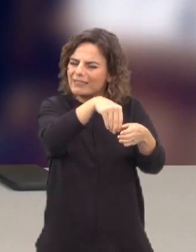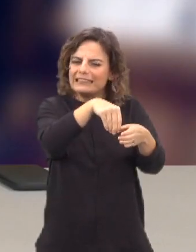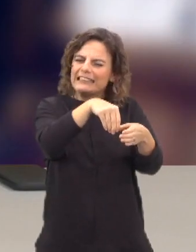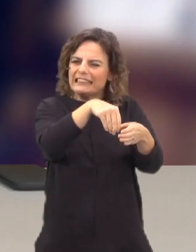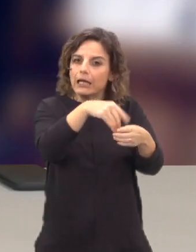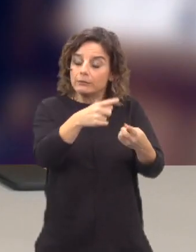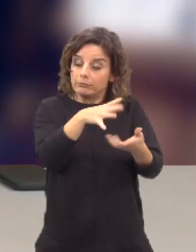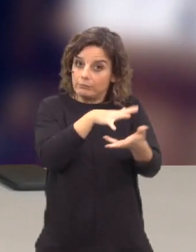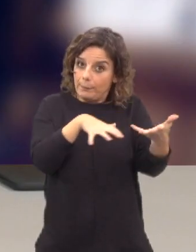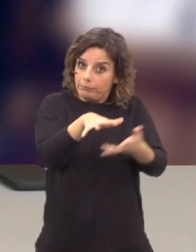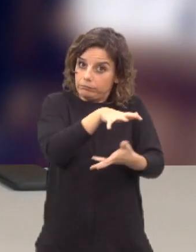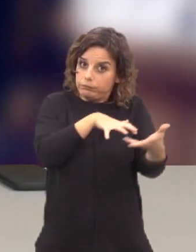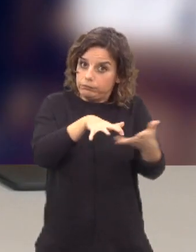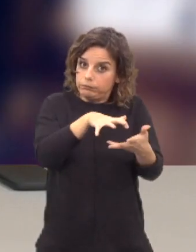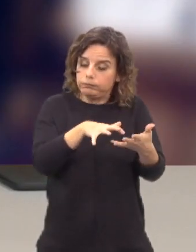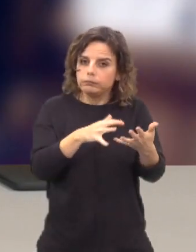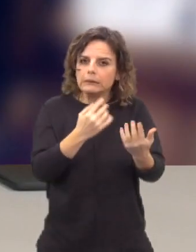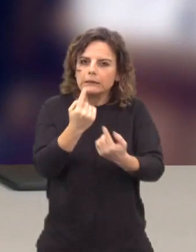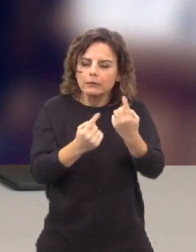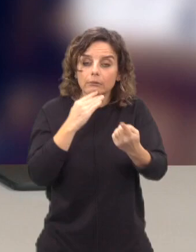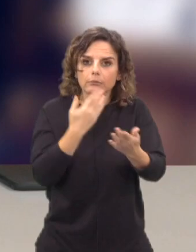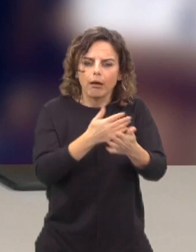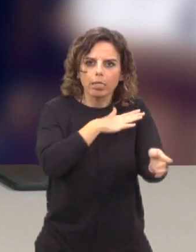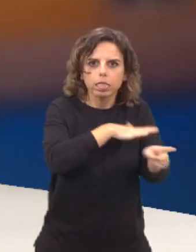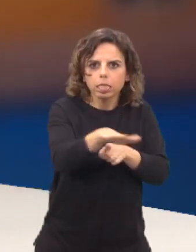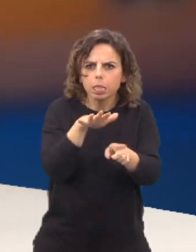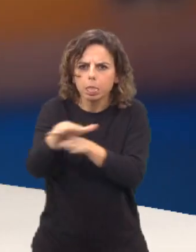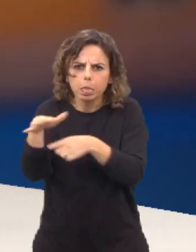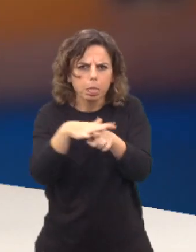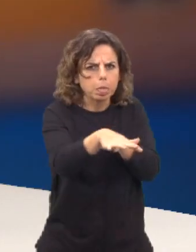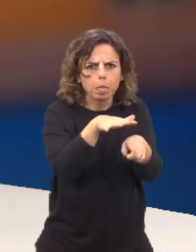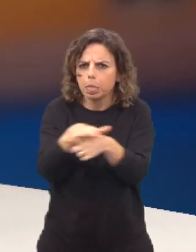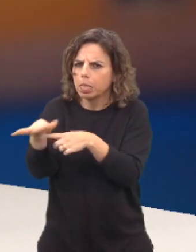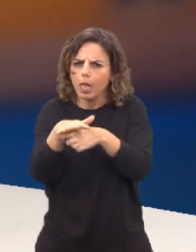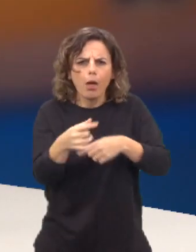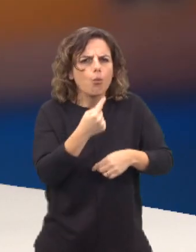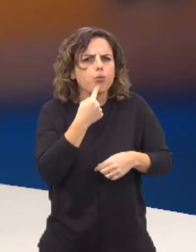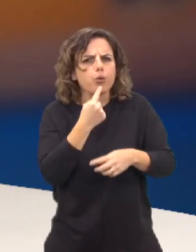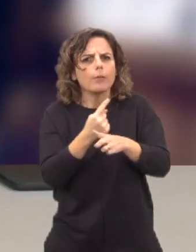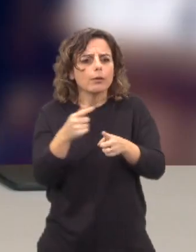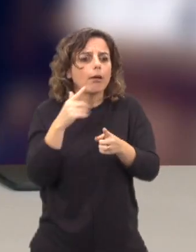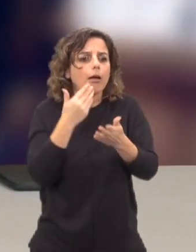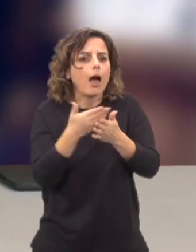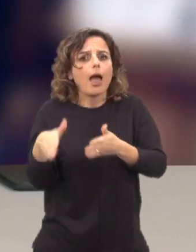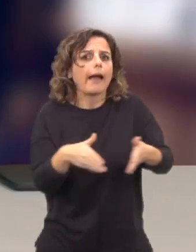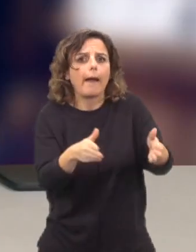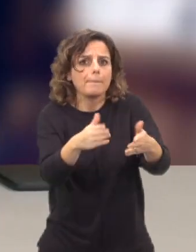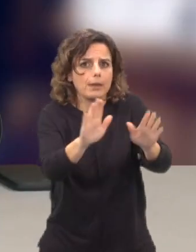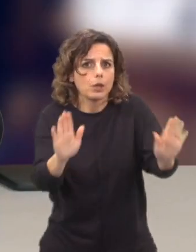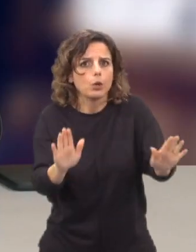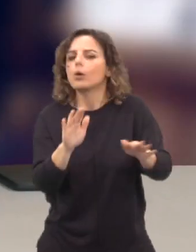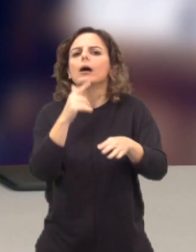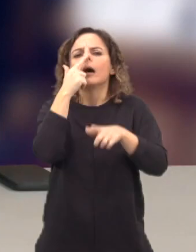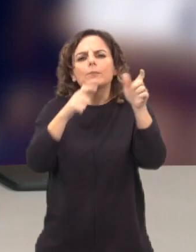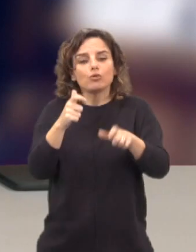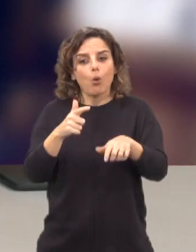perturbador e, muitas vezes, muito influenciador, no sentido em que é algo que vai fazendo caminho, que muita